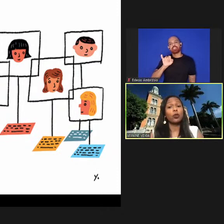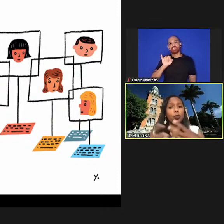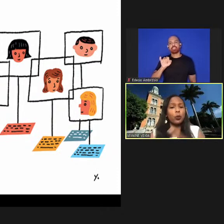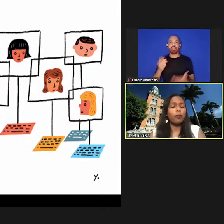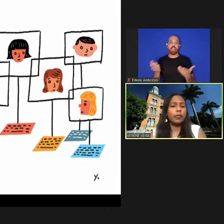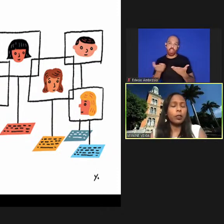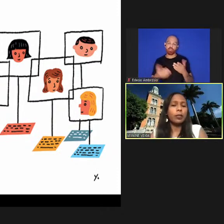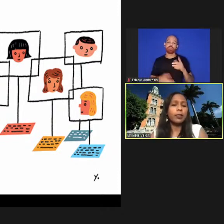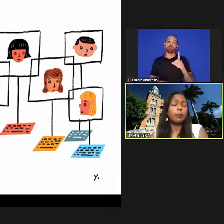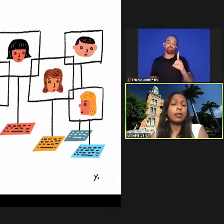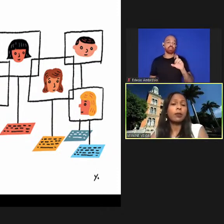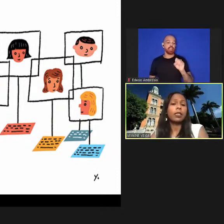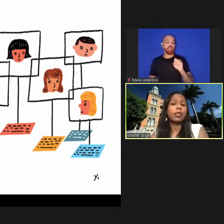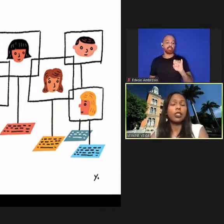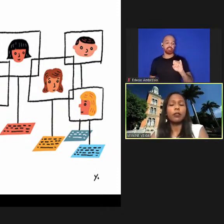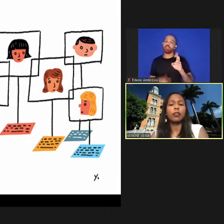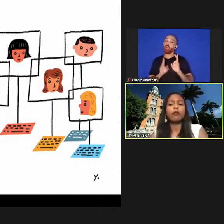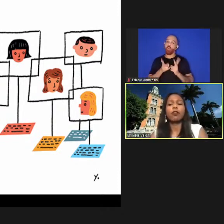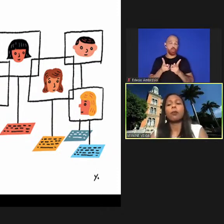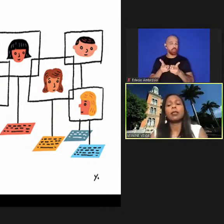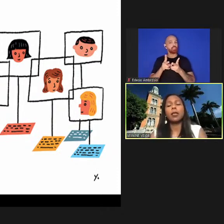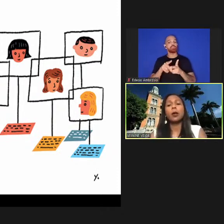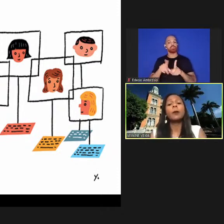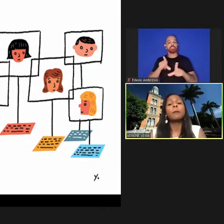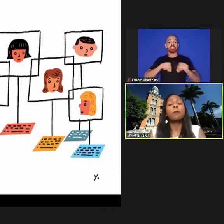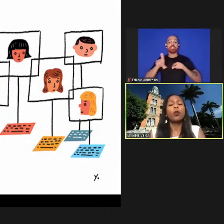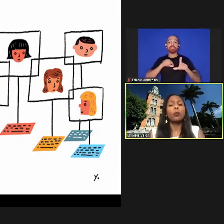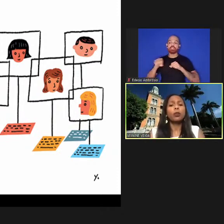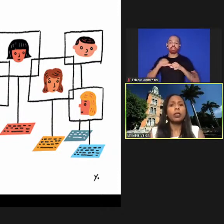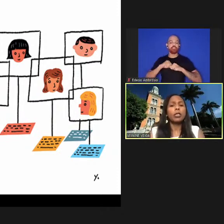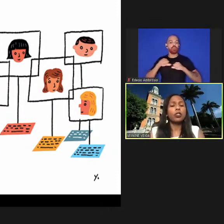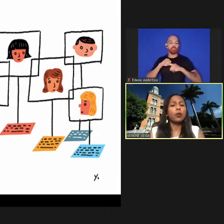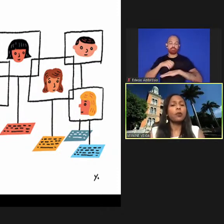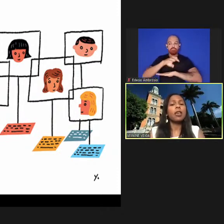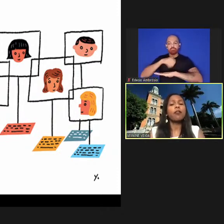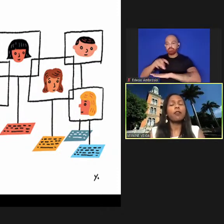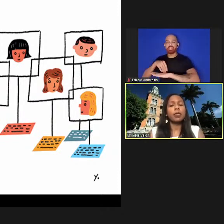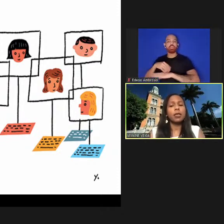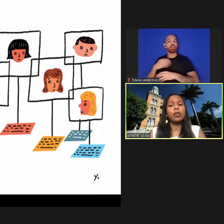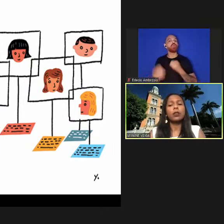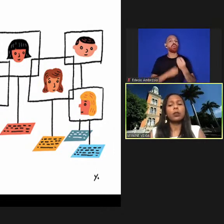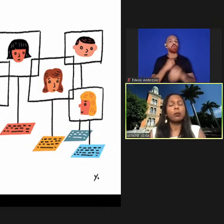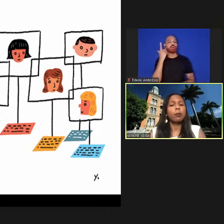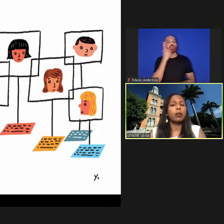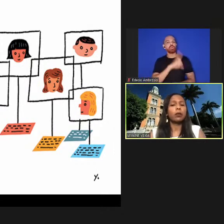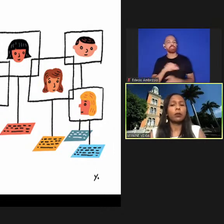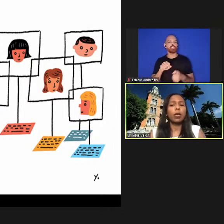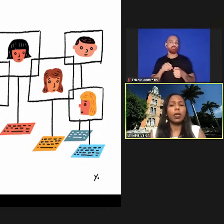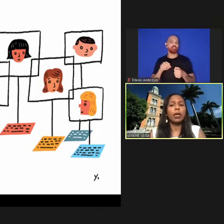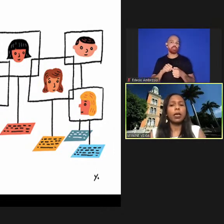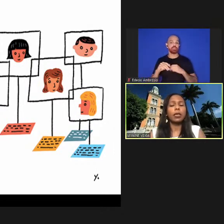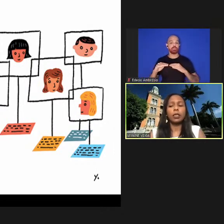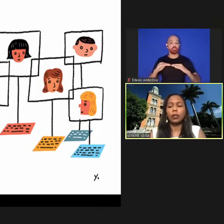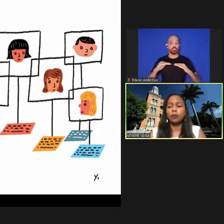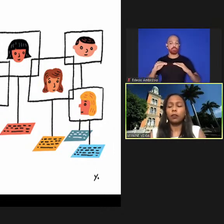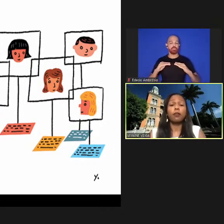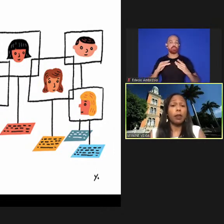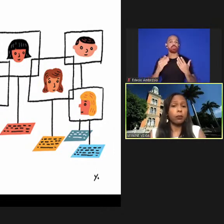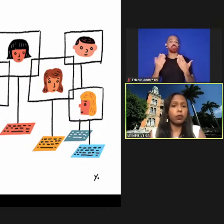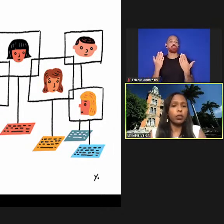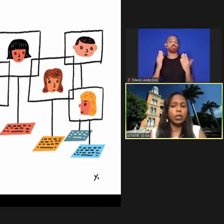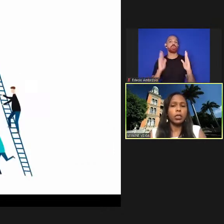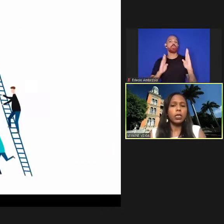porque a gente continua fazendo uma disseminação seletiva da informação como que a gente consegue fazer isso no momento que